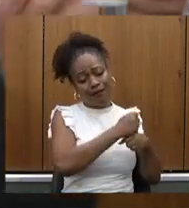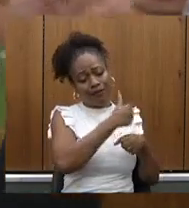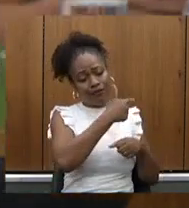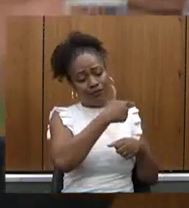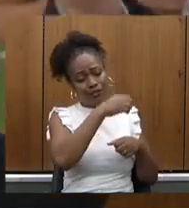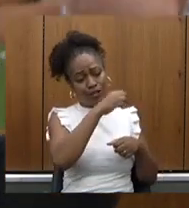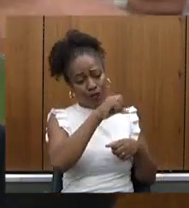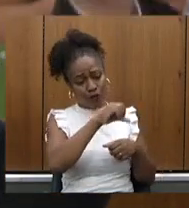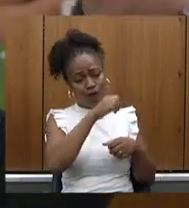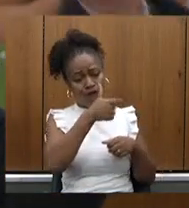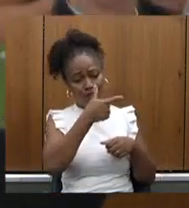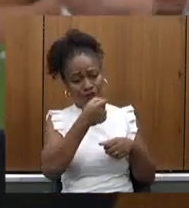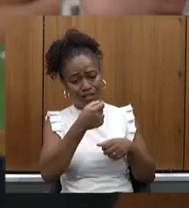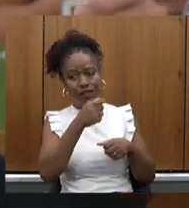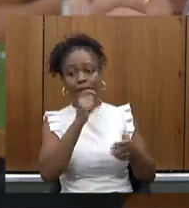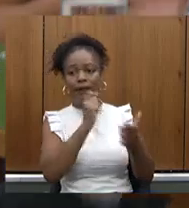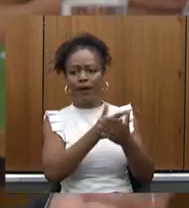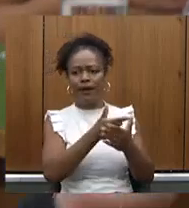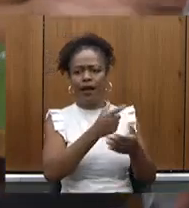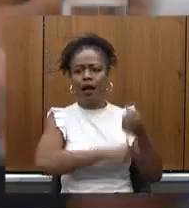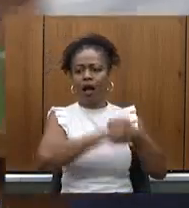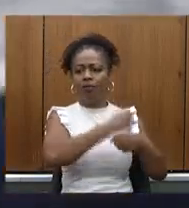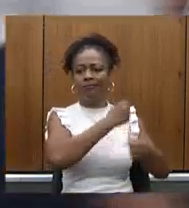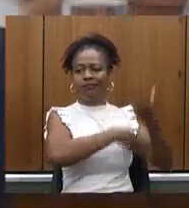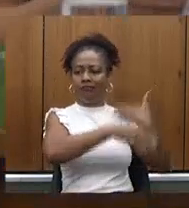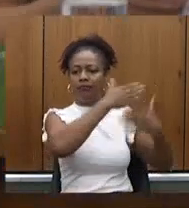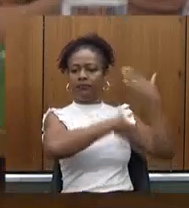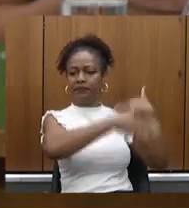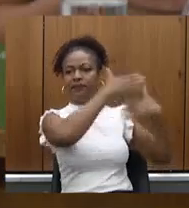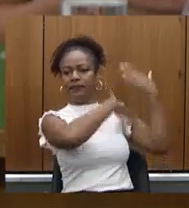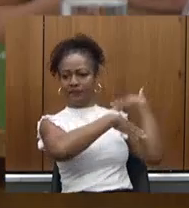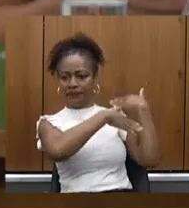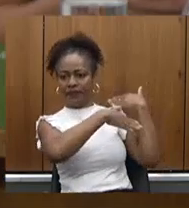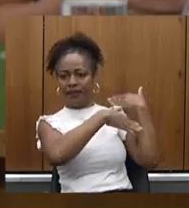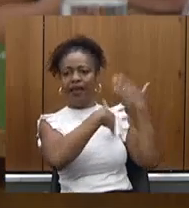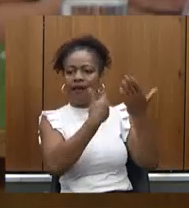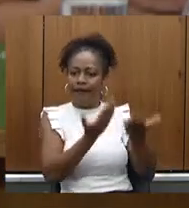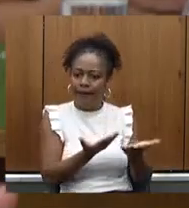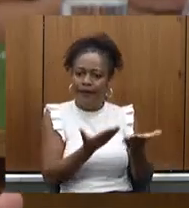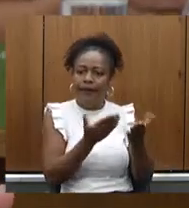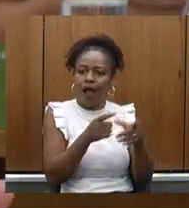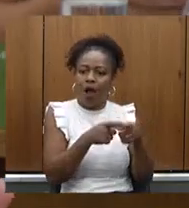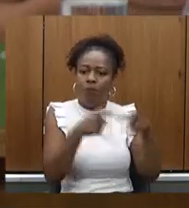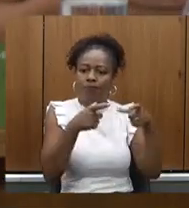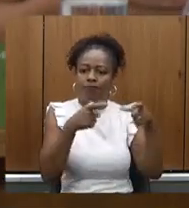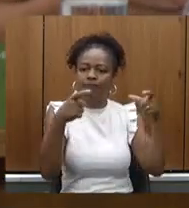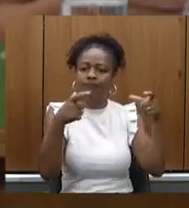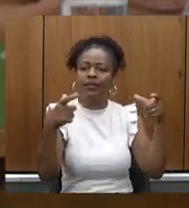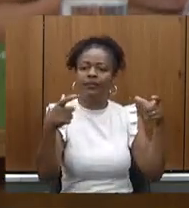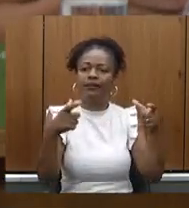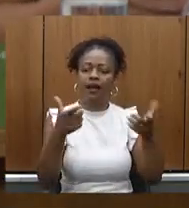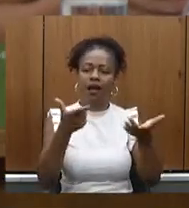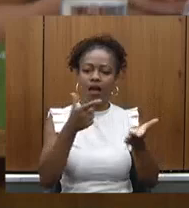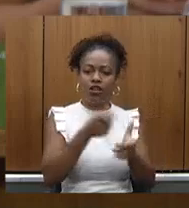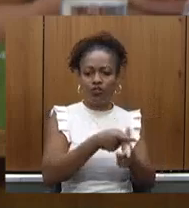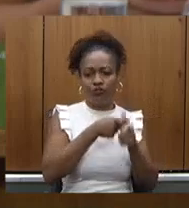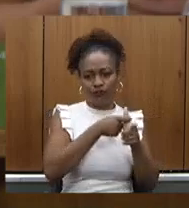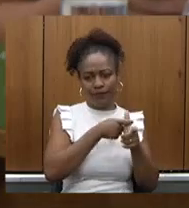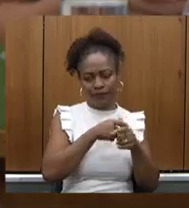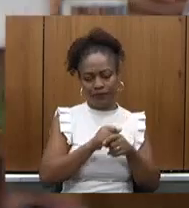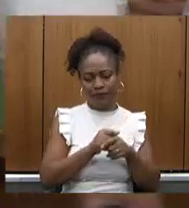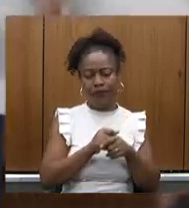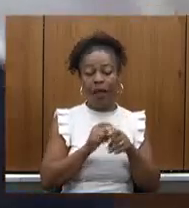pagar 18, 17, 16, 15, 14, 13 e acabou obviamente aumentando a parcela de 19,20